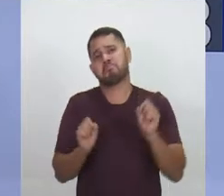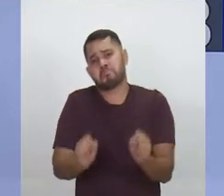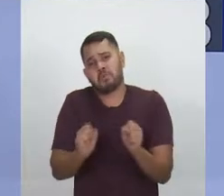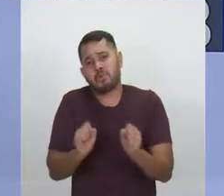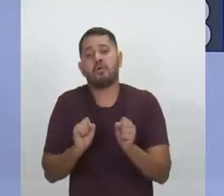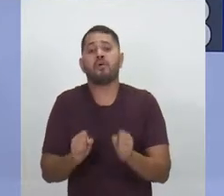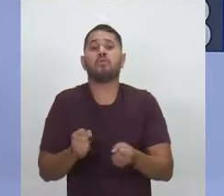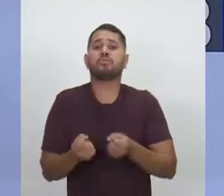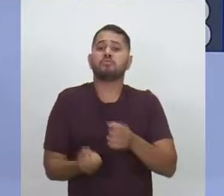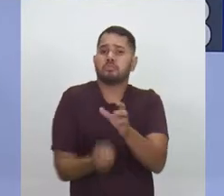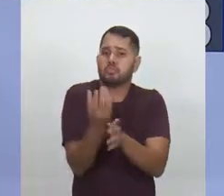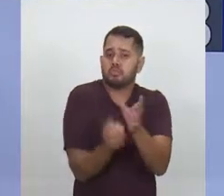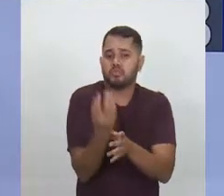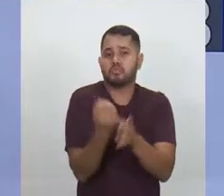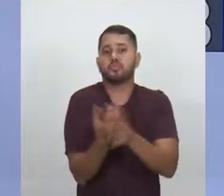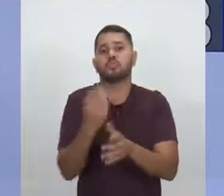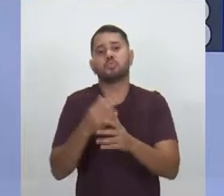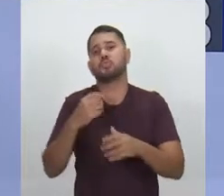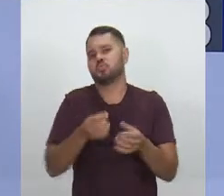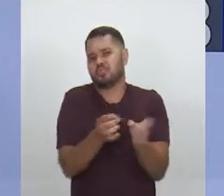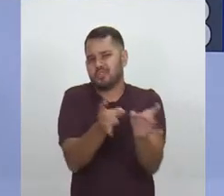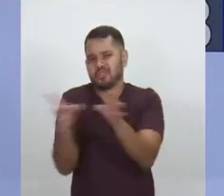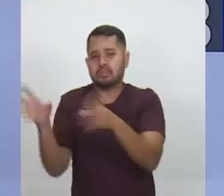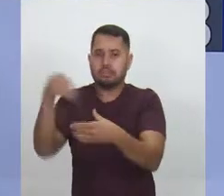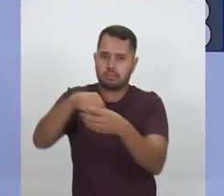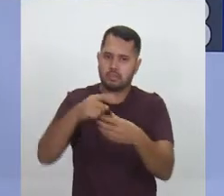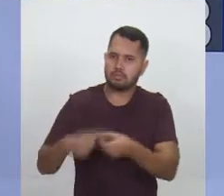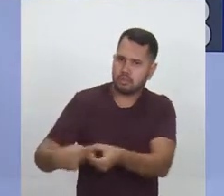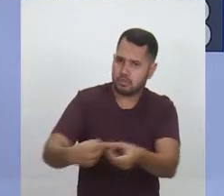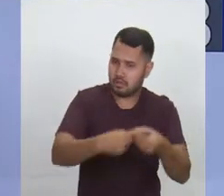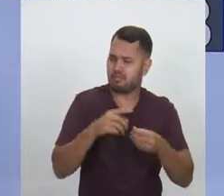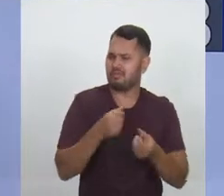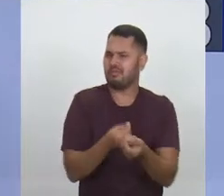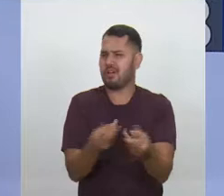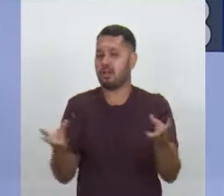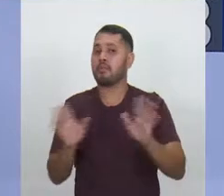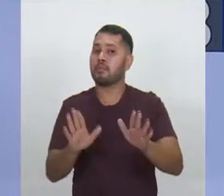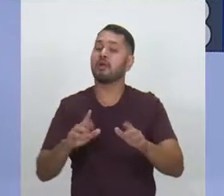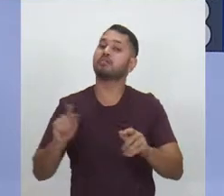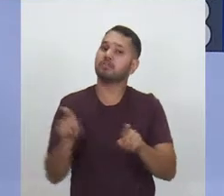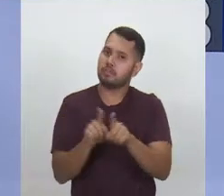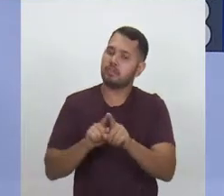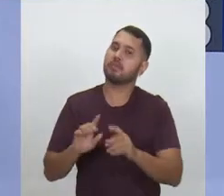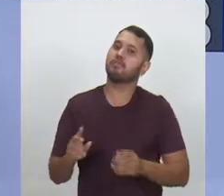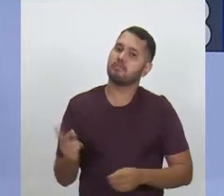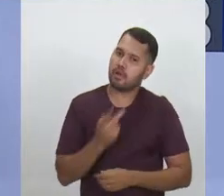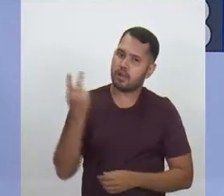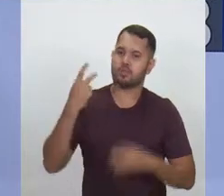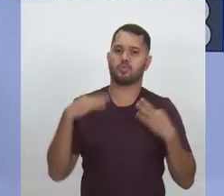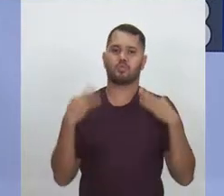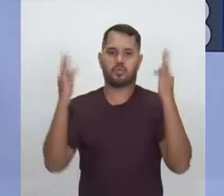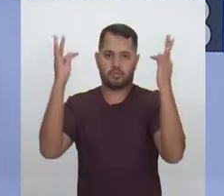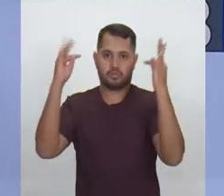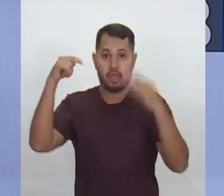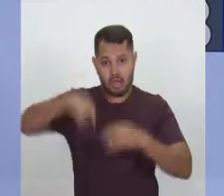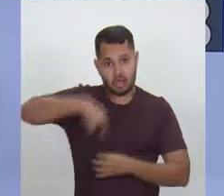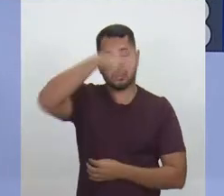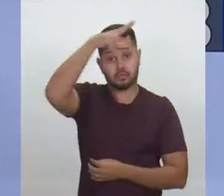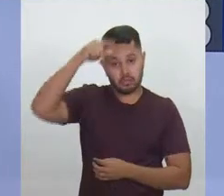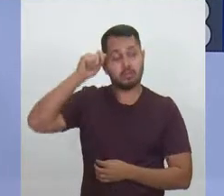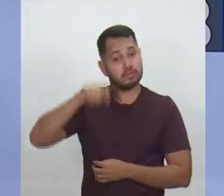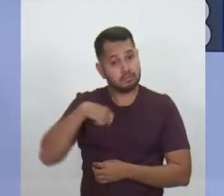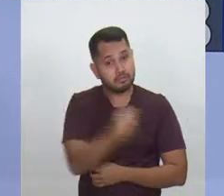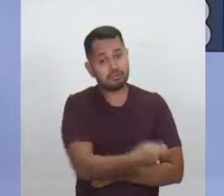desenvolvidos, que podem ser industrializados. Mas nós temos que valorizar o turismo. Eu acho que o Amazonas é um Estado